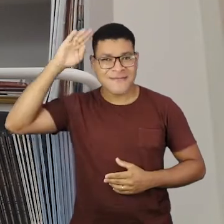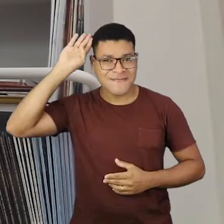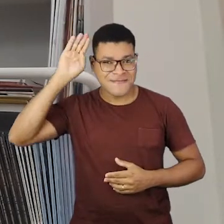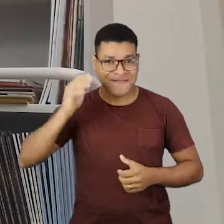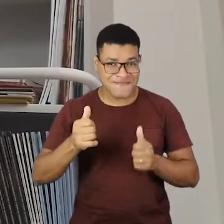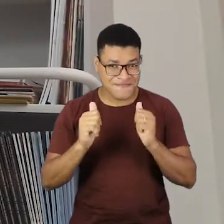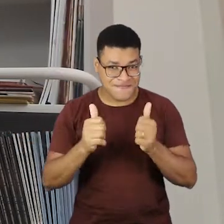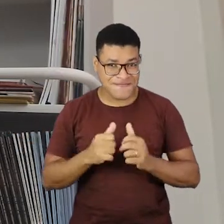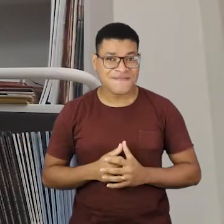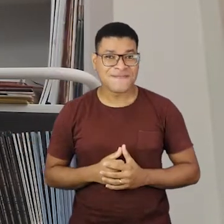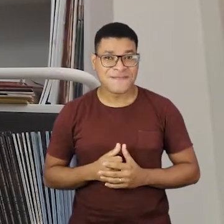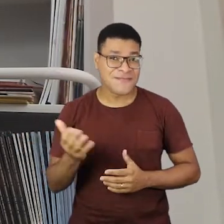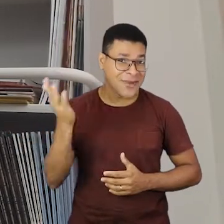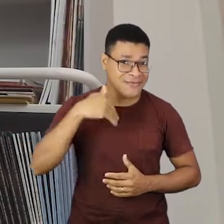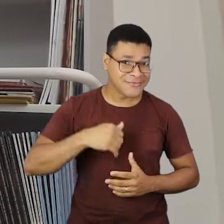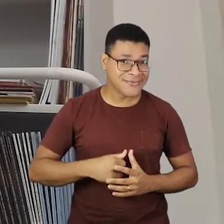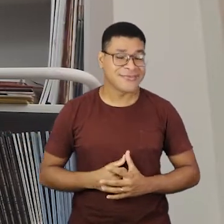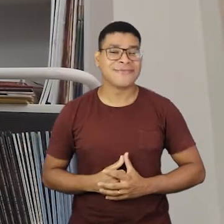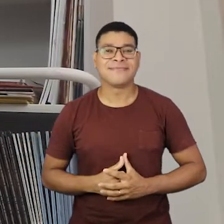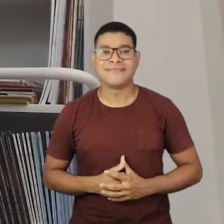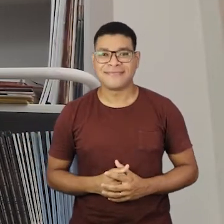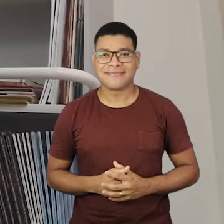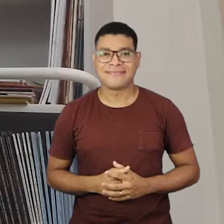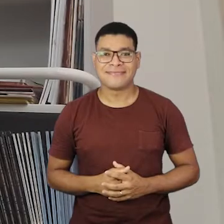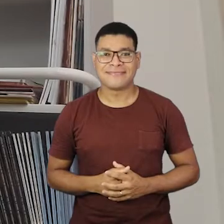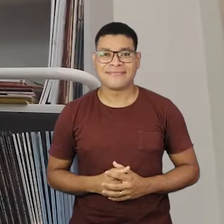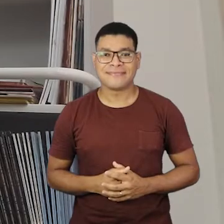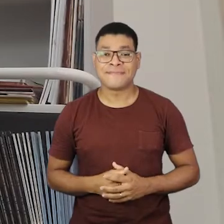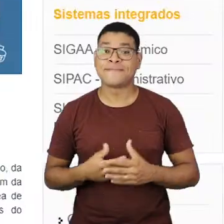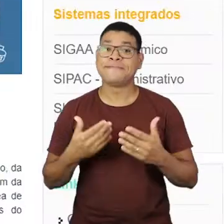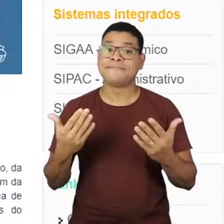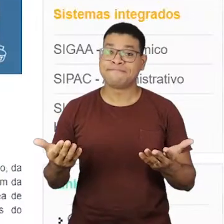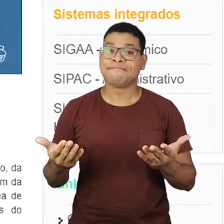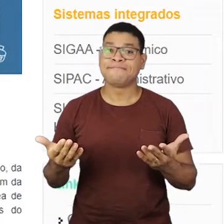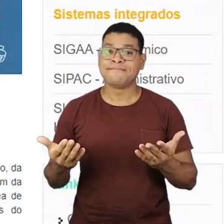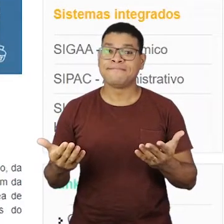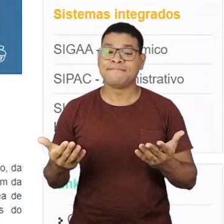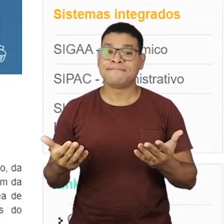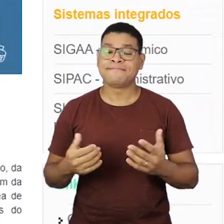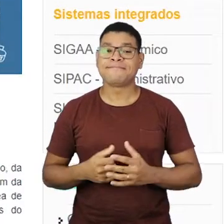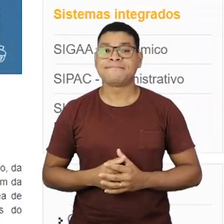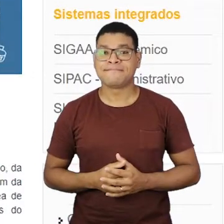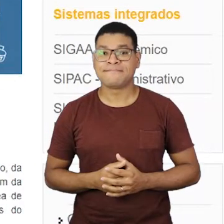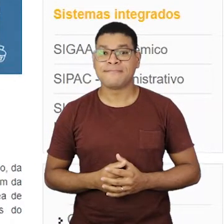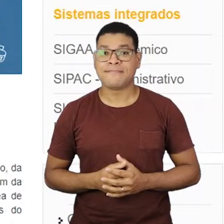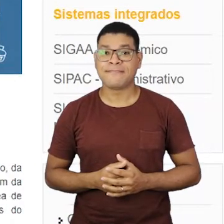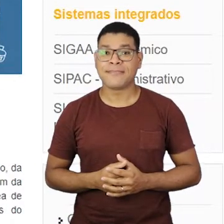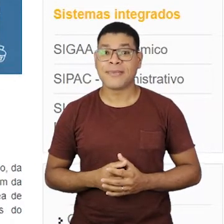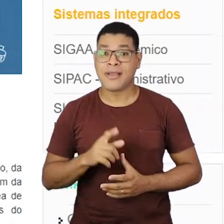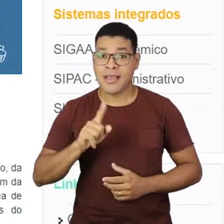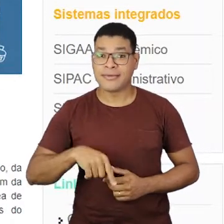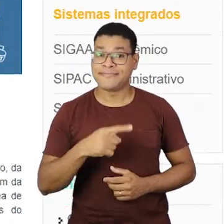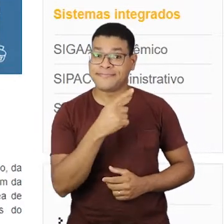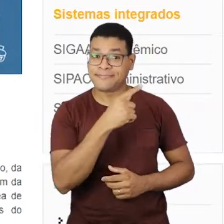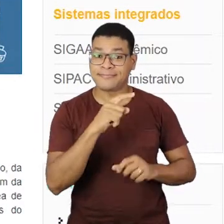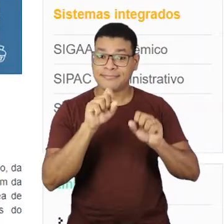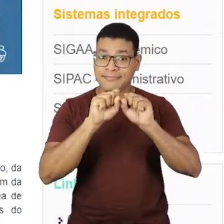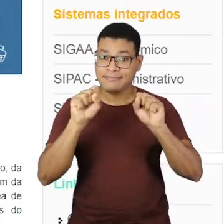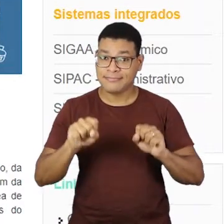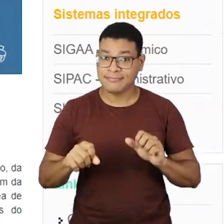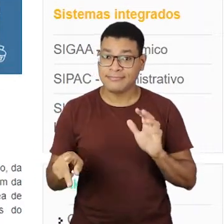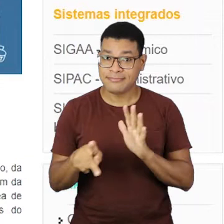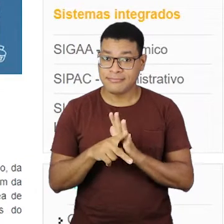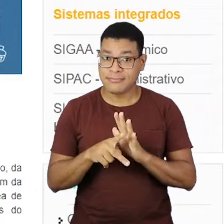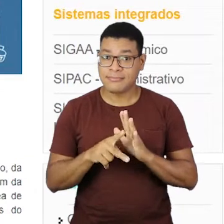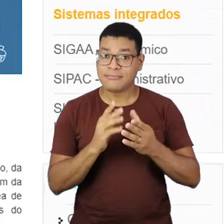acadêmicas nessa jornada. Vamos lá? Então, pessoal, aqui é a página do